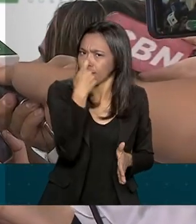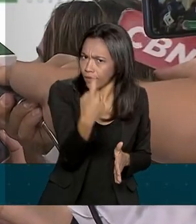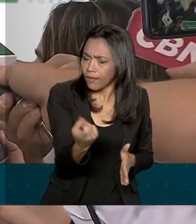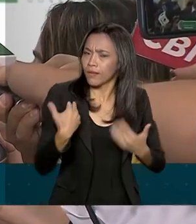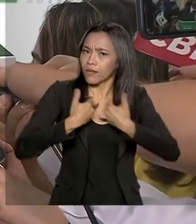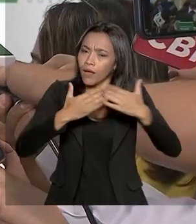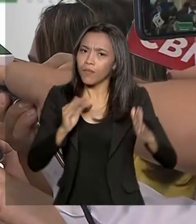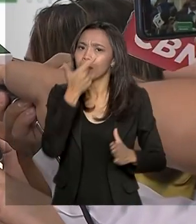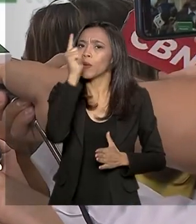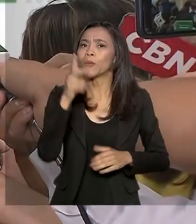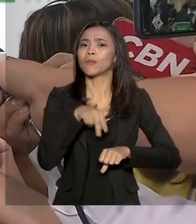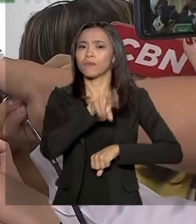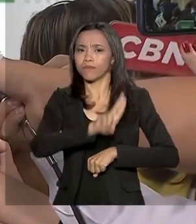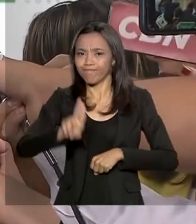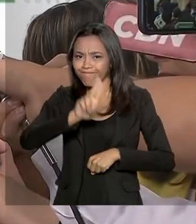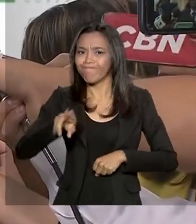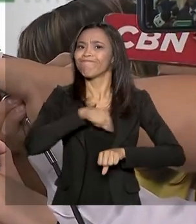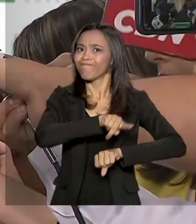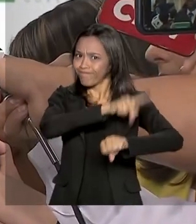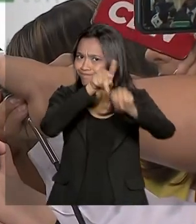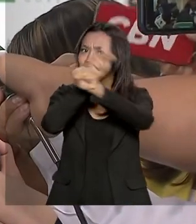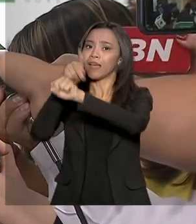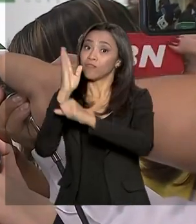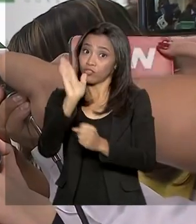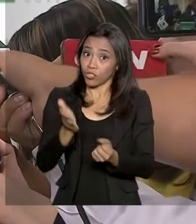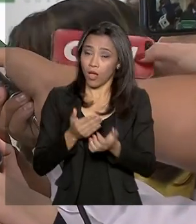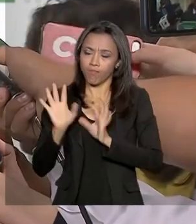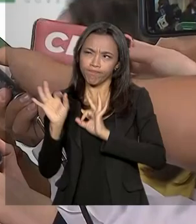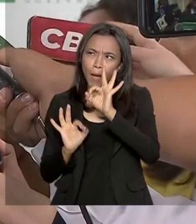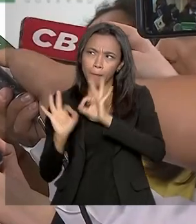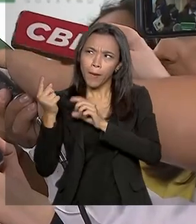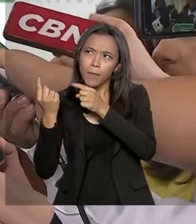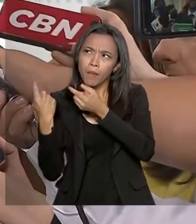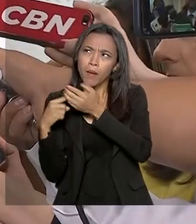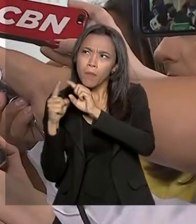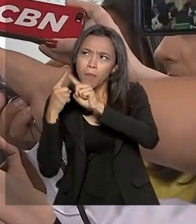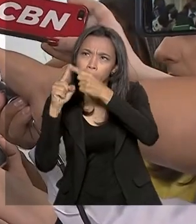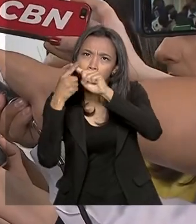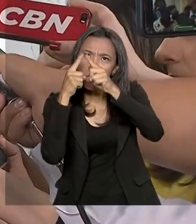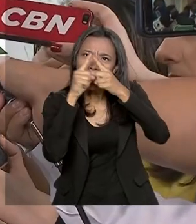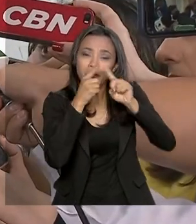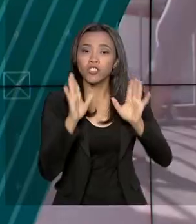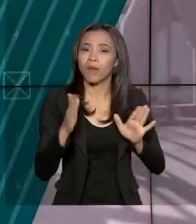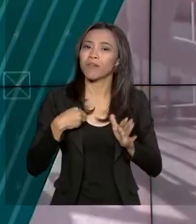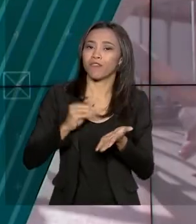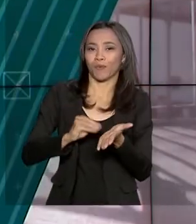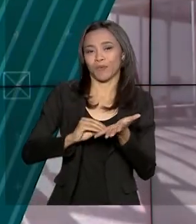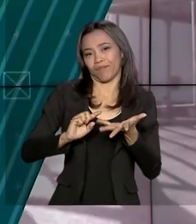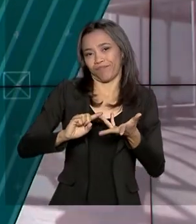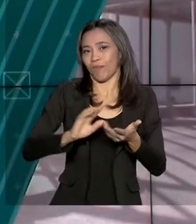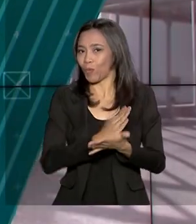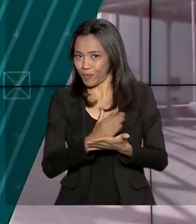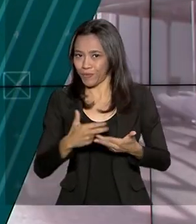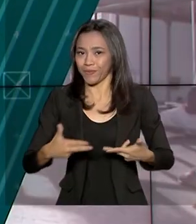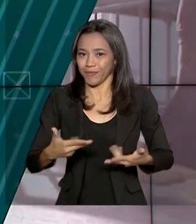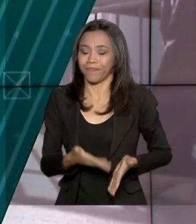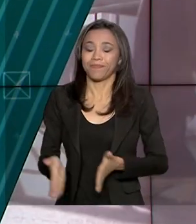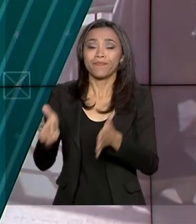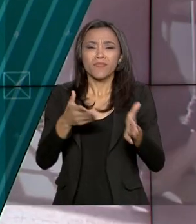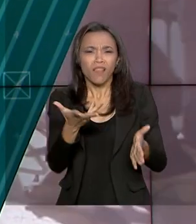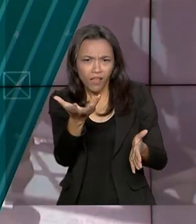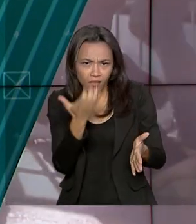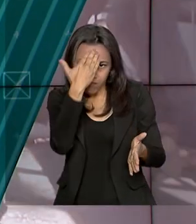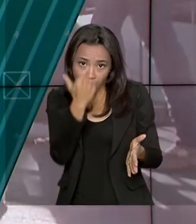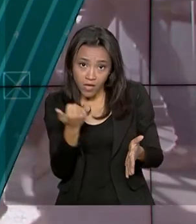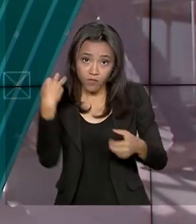universidades em outros países. Nós já começamos essas tratativas, mas elas ainda estão de forma muito incipiente. Quem quiser saber